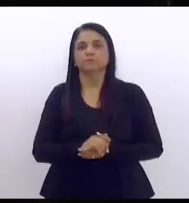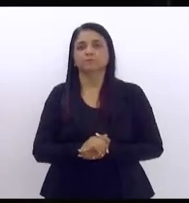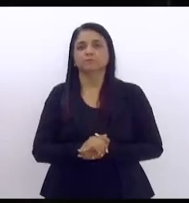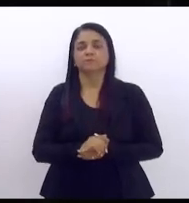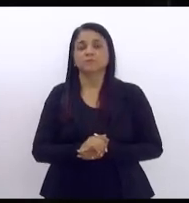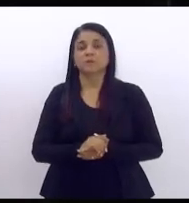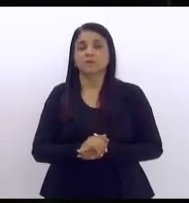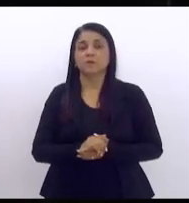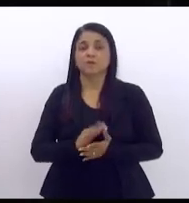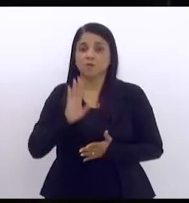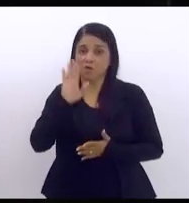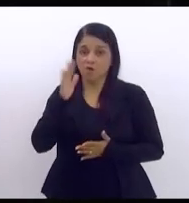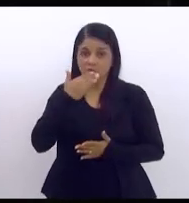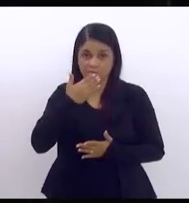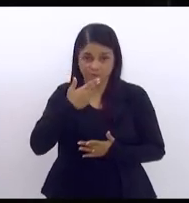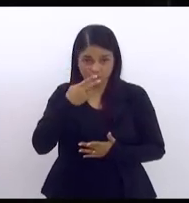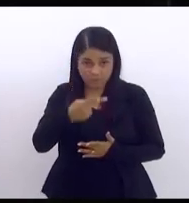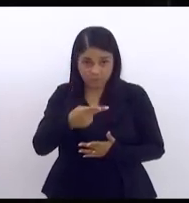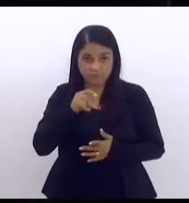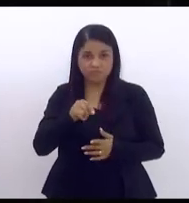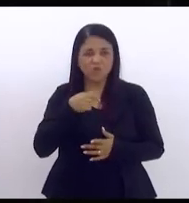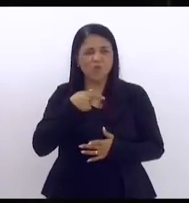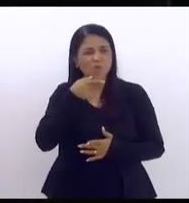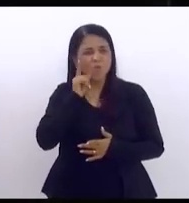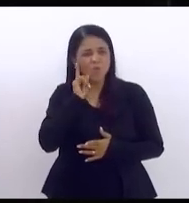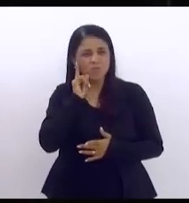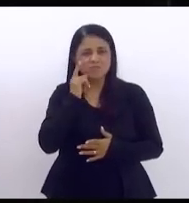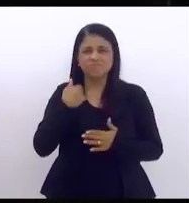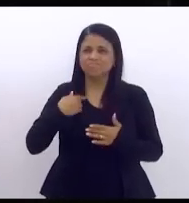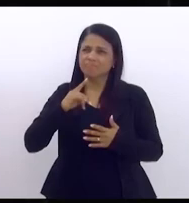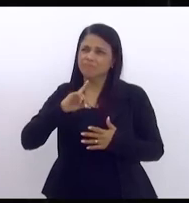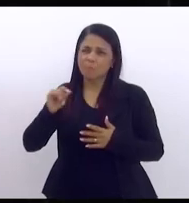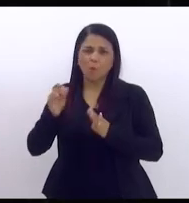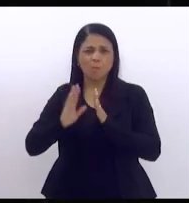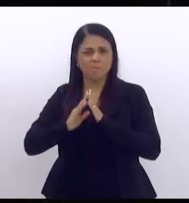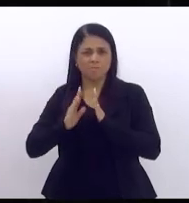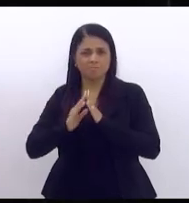confesso que eu fui embora ontem para casa muito entristecido